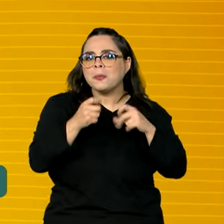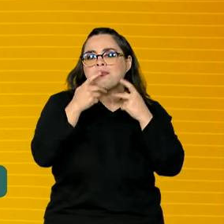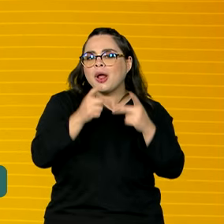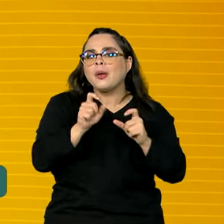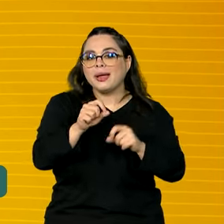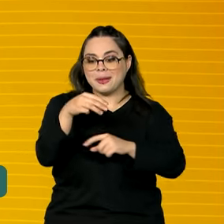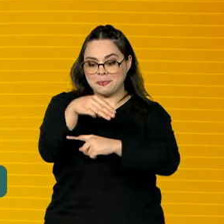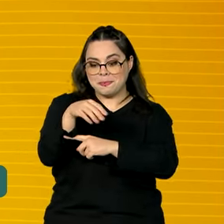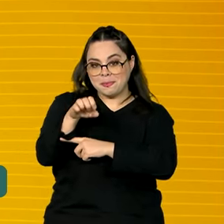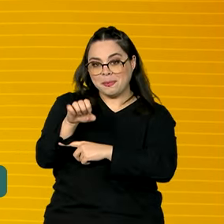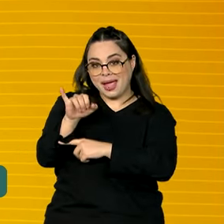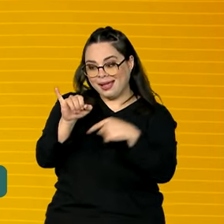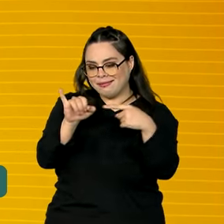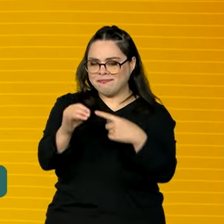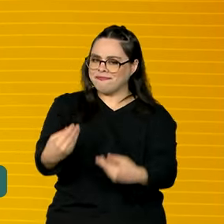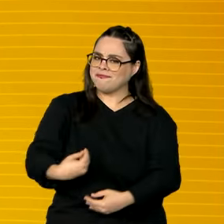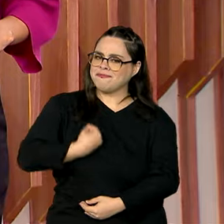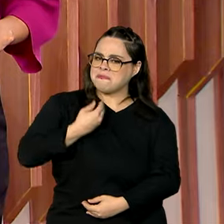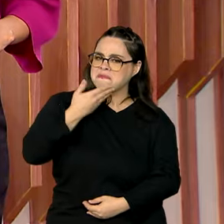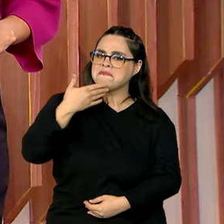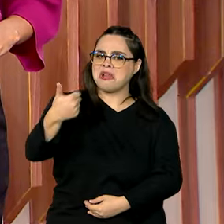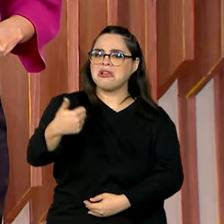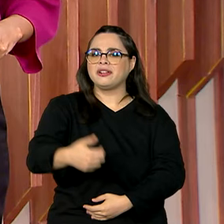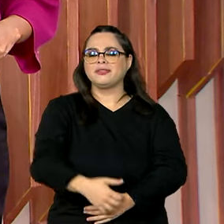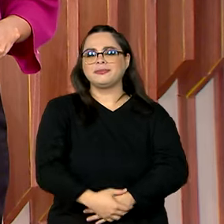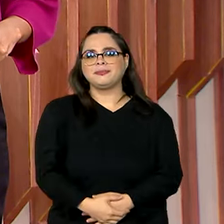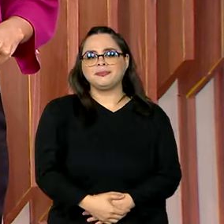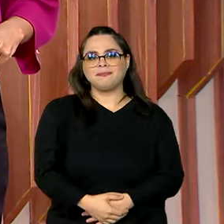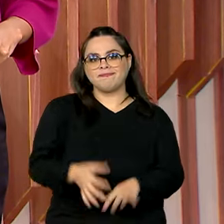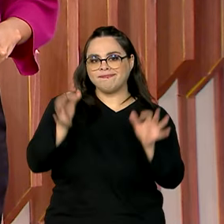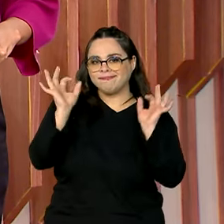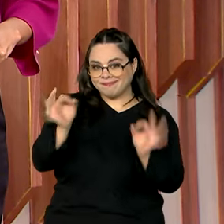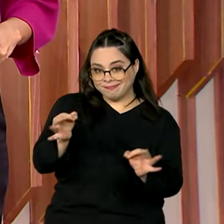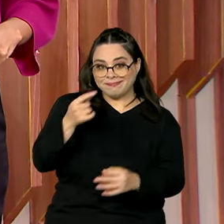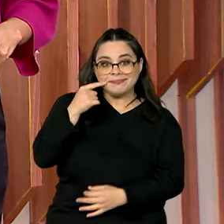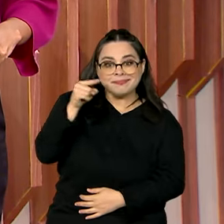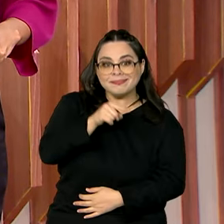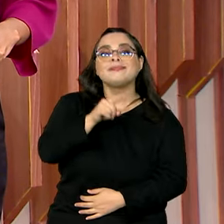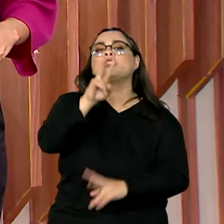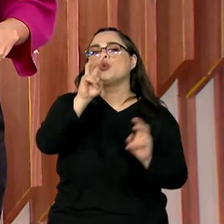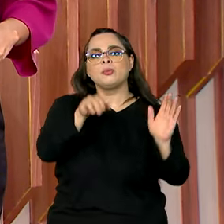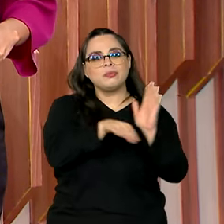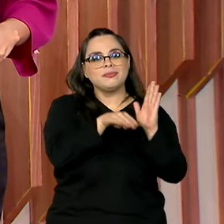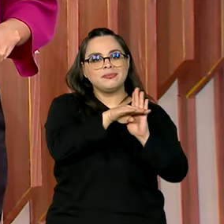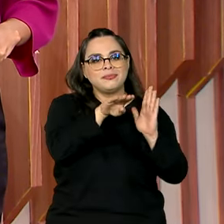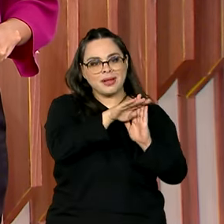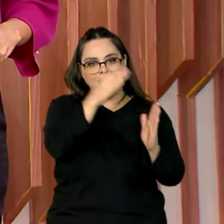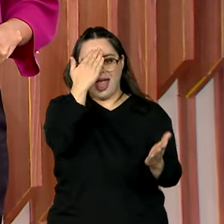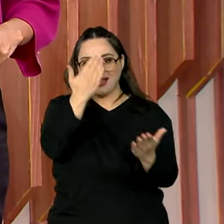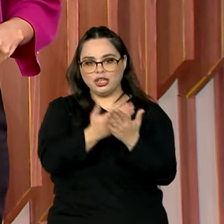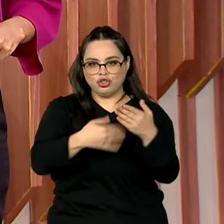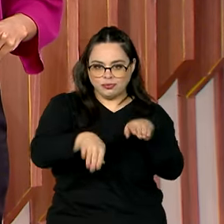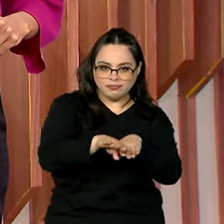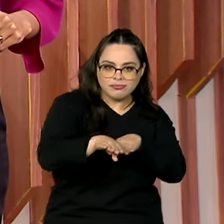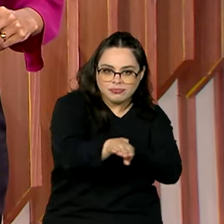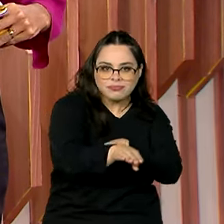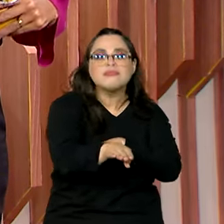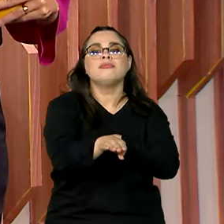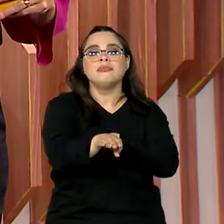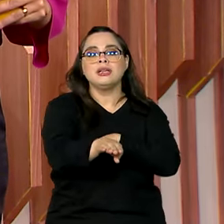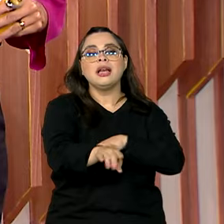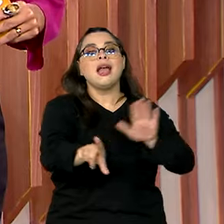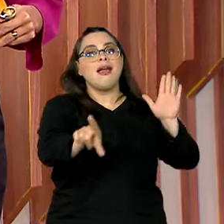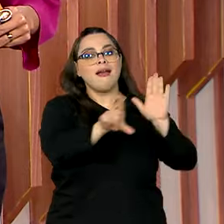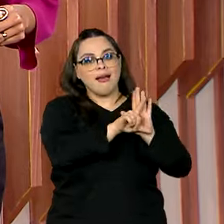MEI só melhorou minha vida. Pois é, você viu aí sobre o programa Acredita Primeiro Passo. Ele